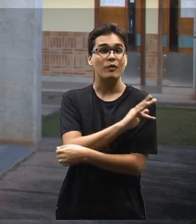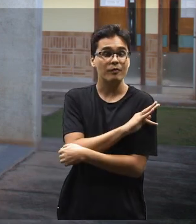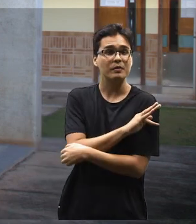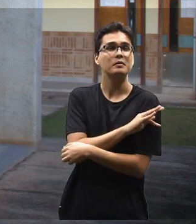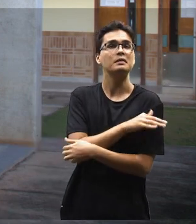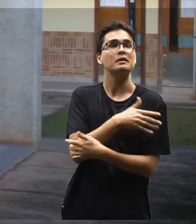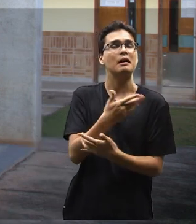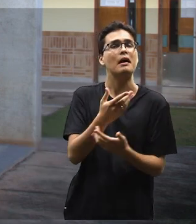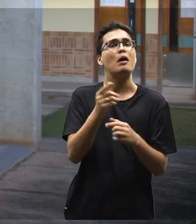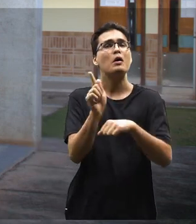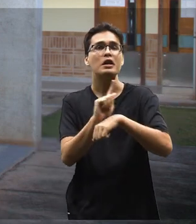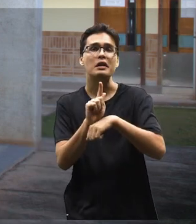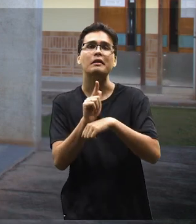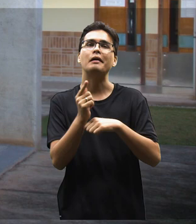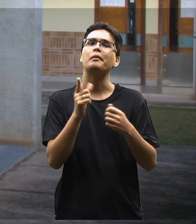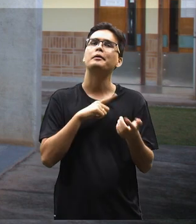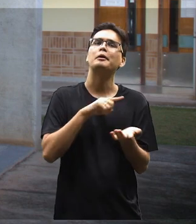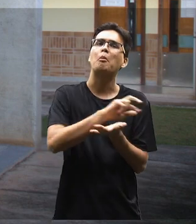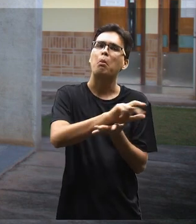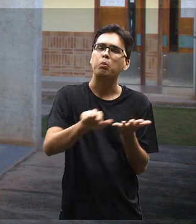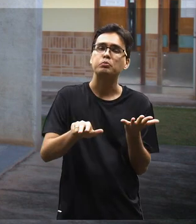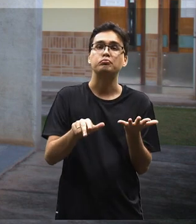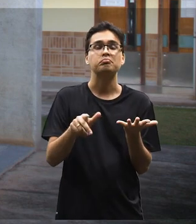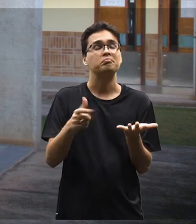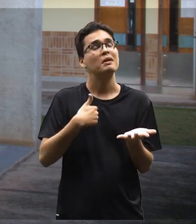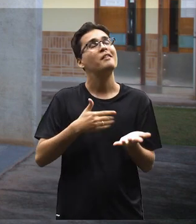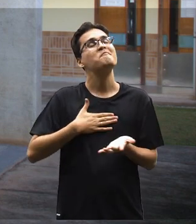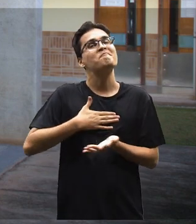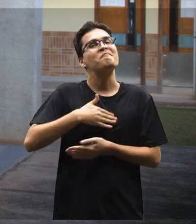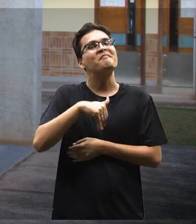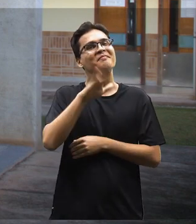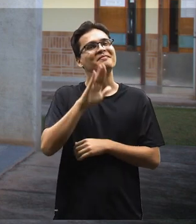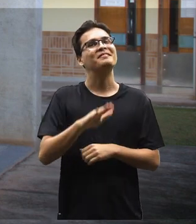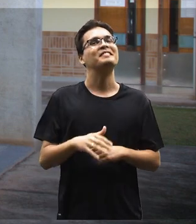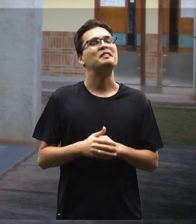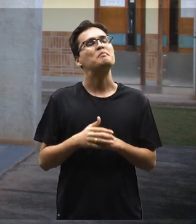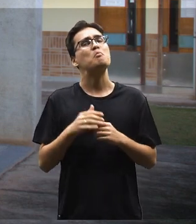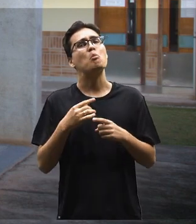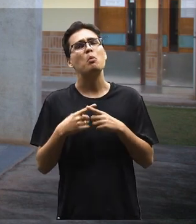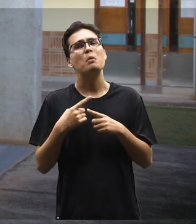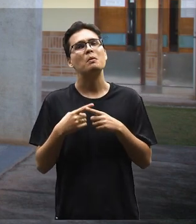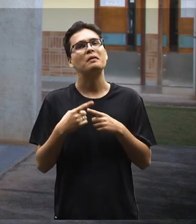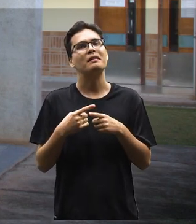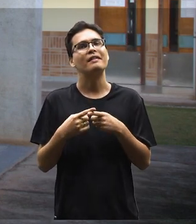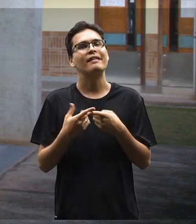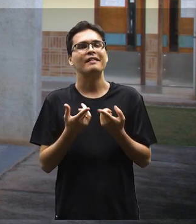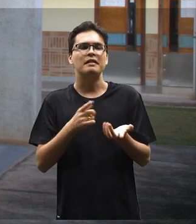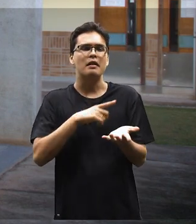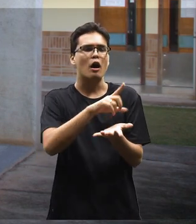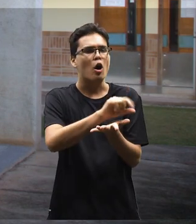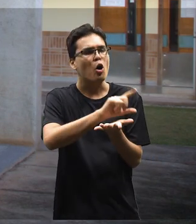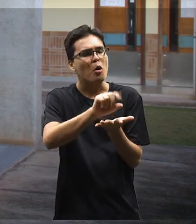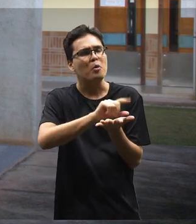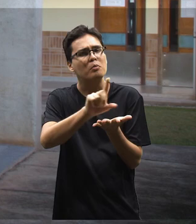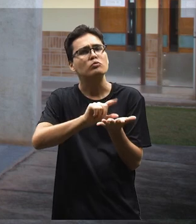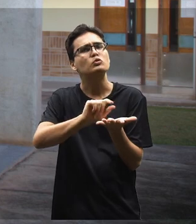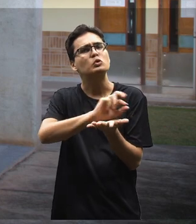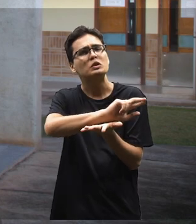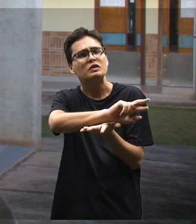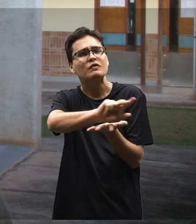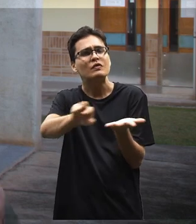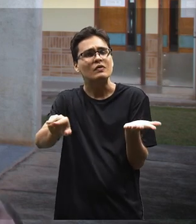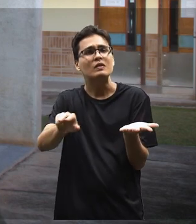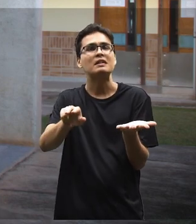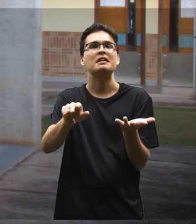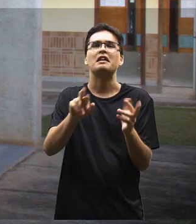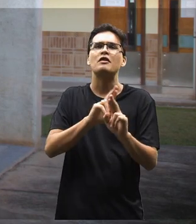pequenas, o ensino fundamental, a gestão escolar. E isso foi o eu mais gostei, porque você tem várias